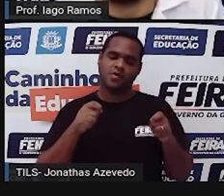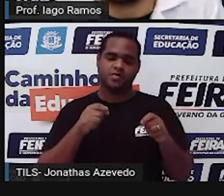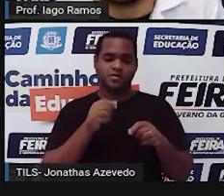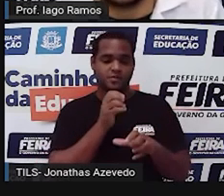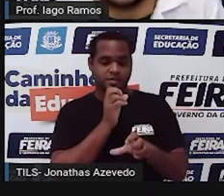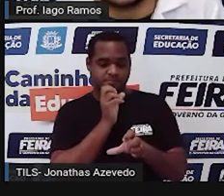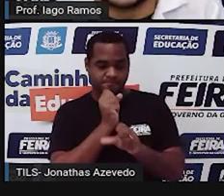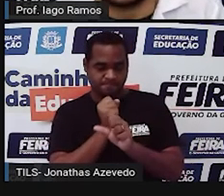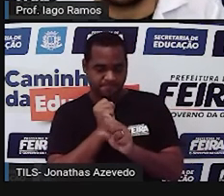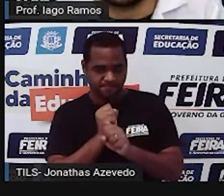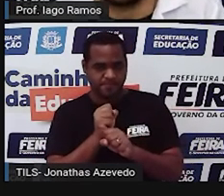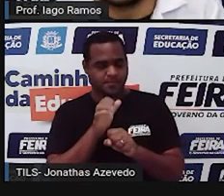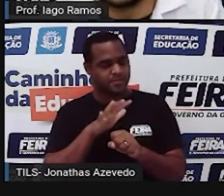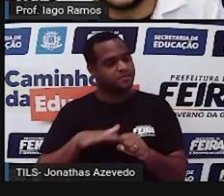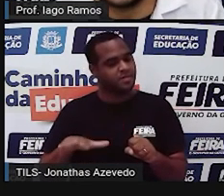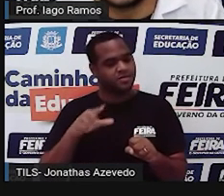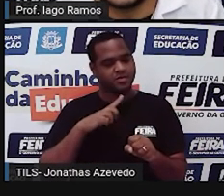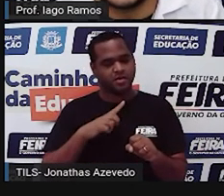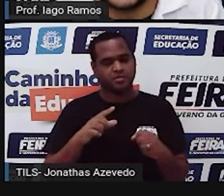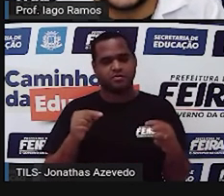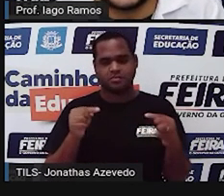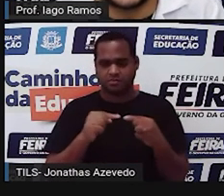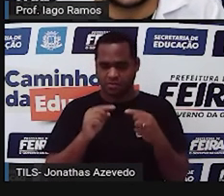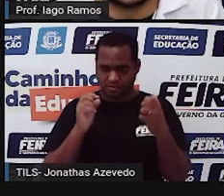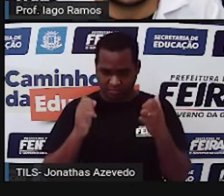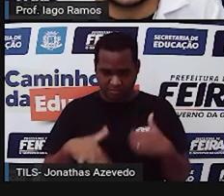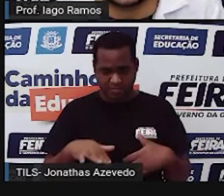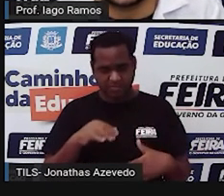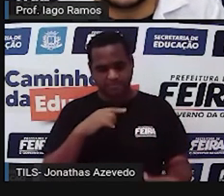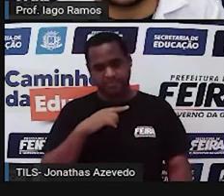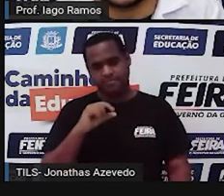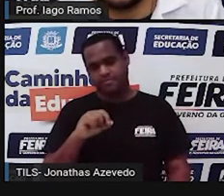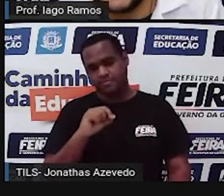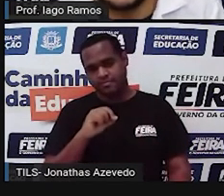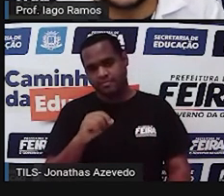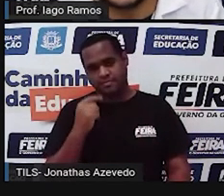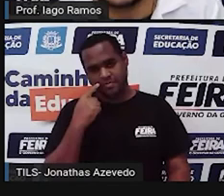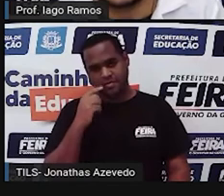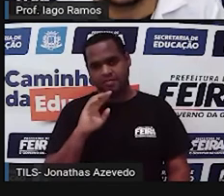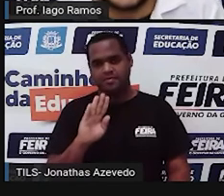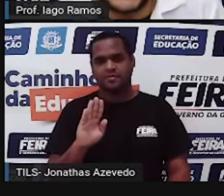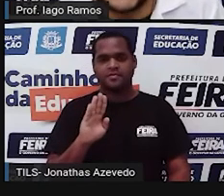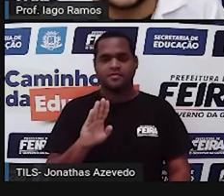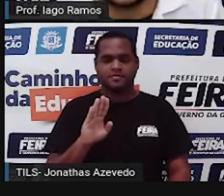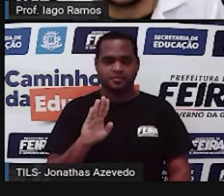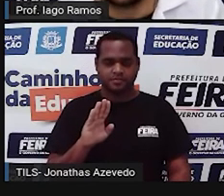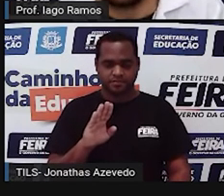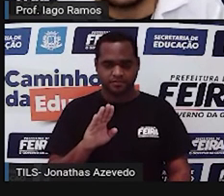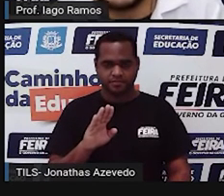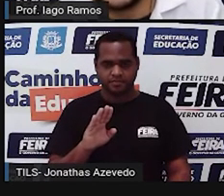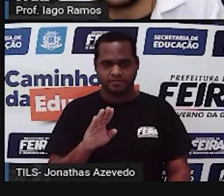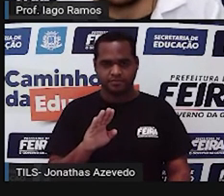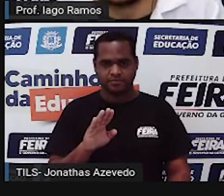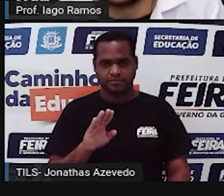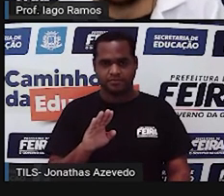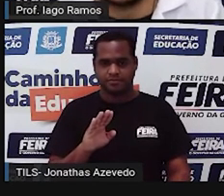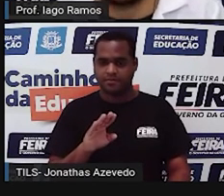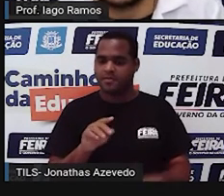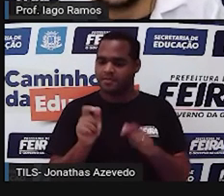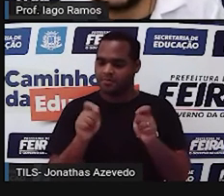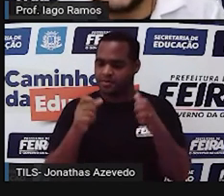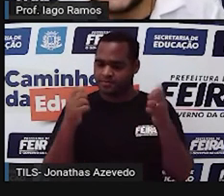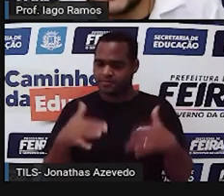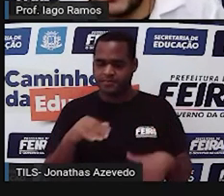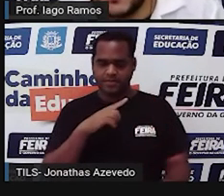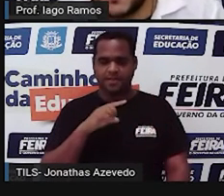forma, você vai pegar o comprimento, que aqui está sendo chamado de B, tá? Comprimento pode ser também